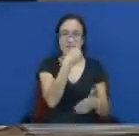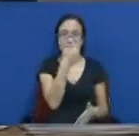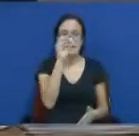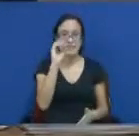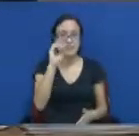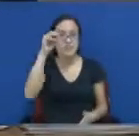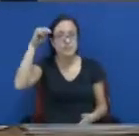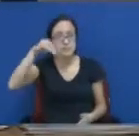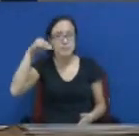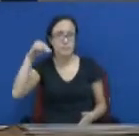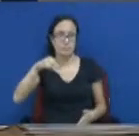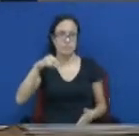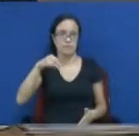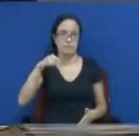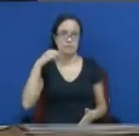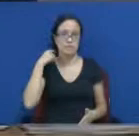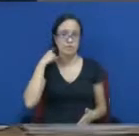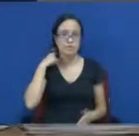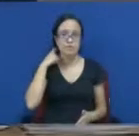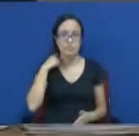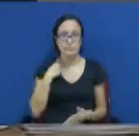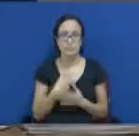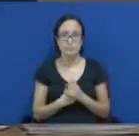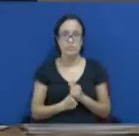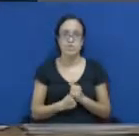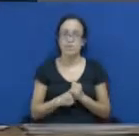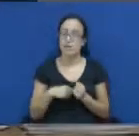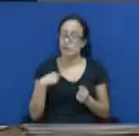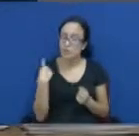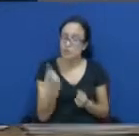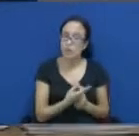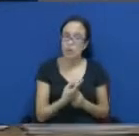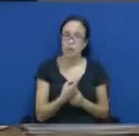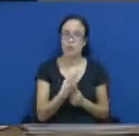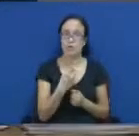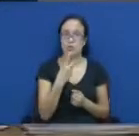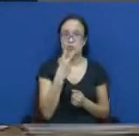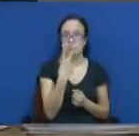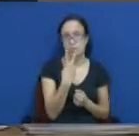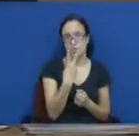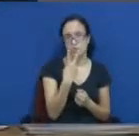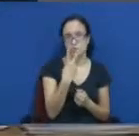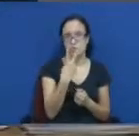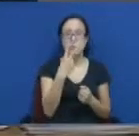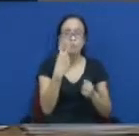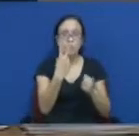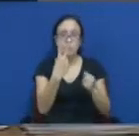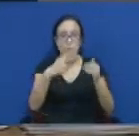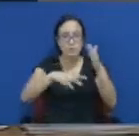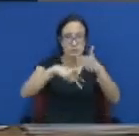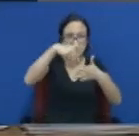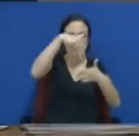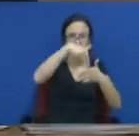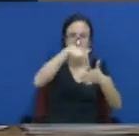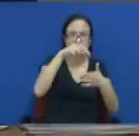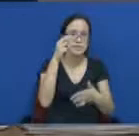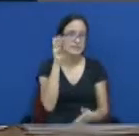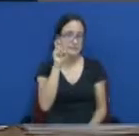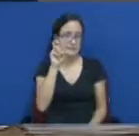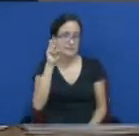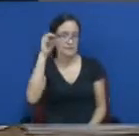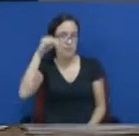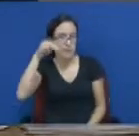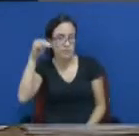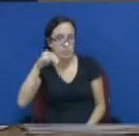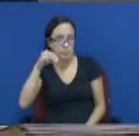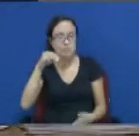Câmara Municipal, que nós temos dois tipos de tribunas, uma tribuna de 5 minutos para assuntos emergenciais do dia